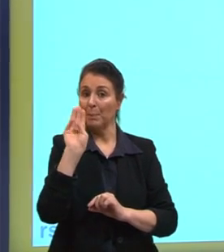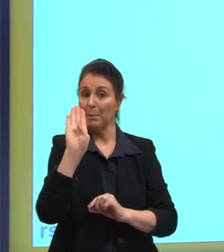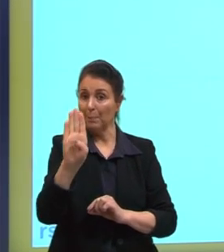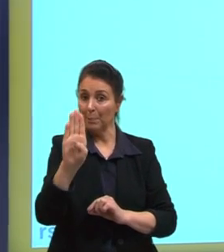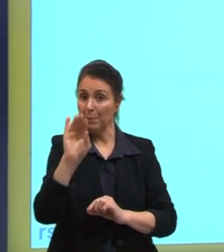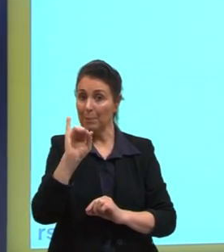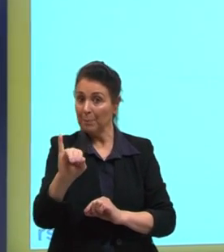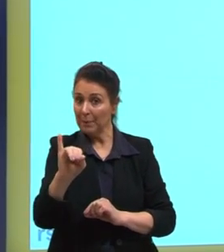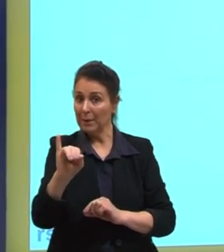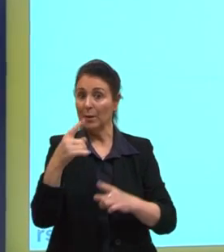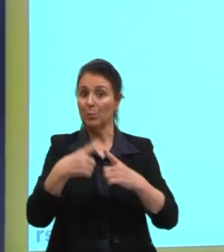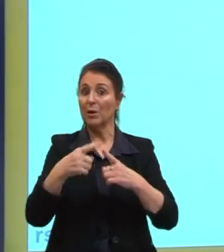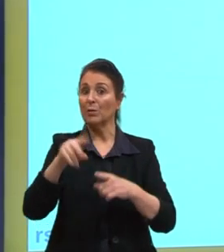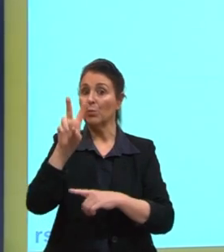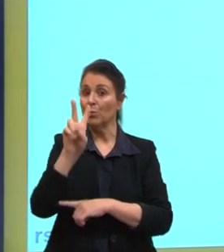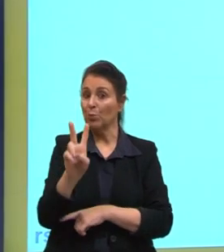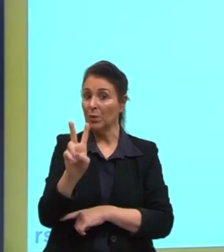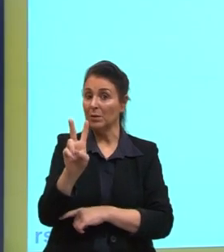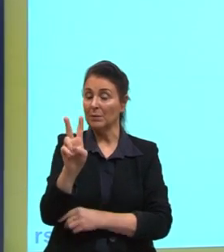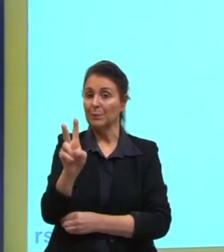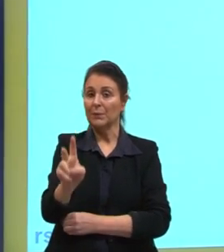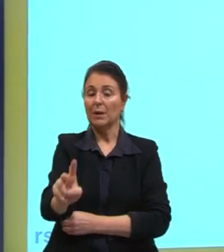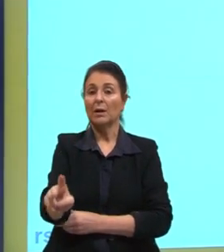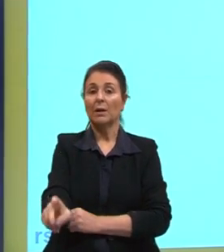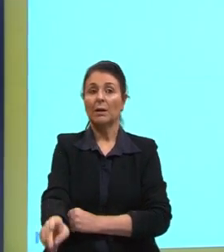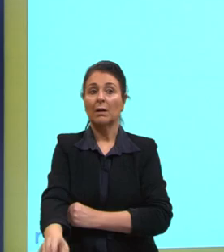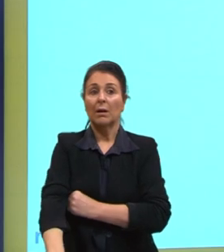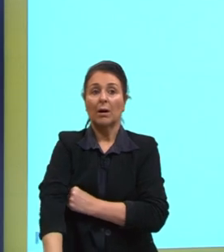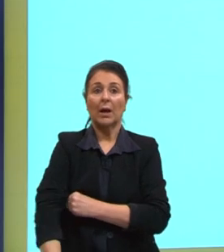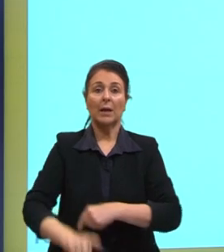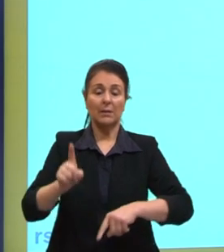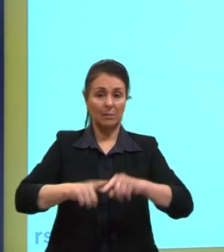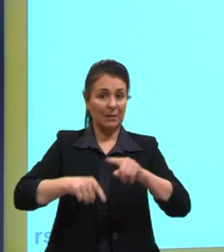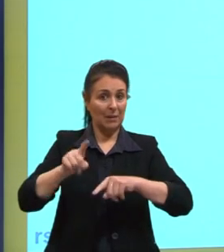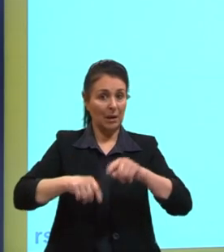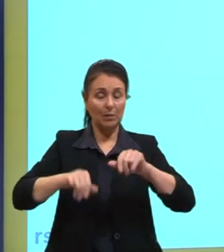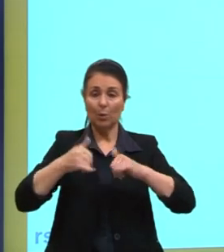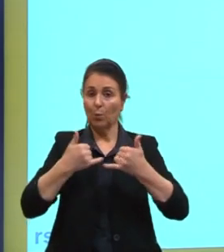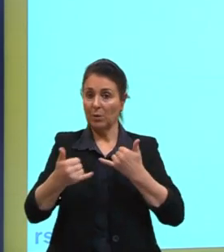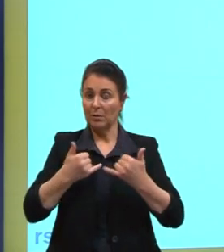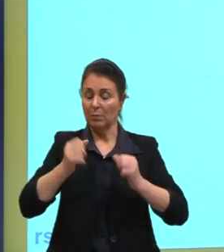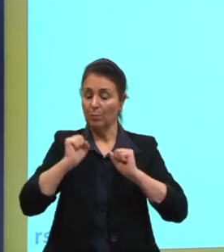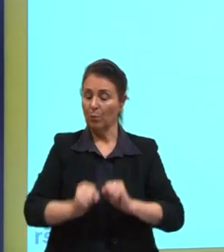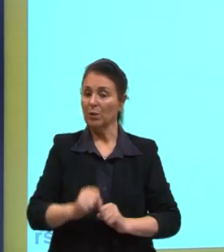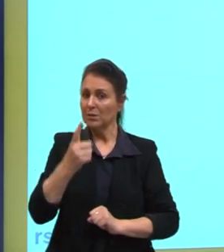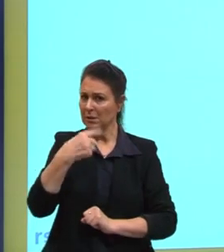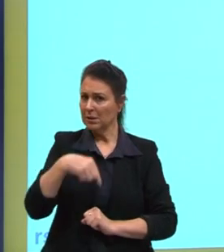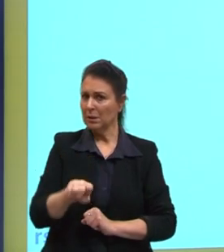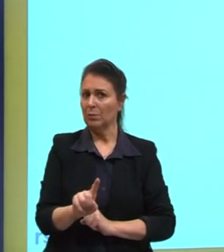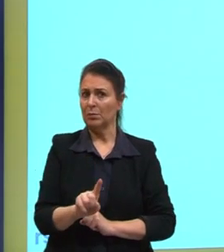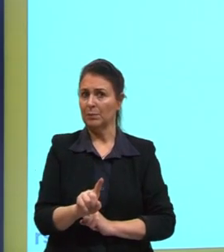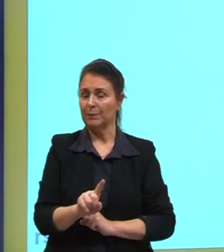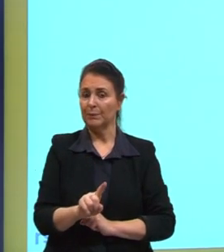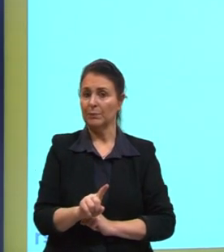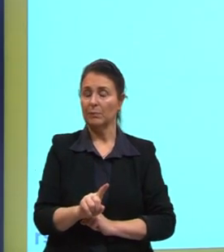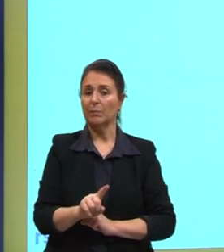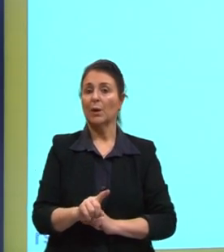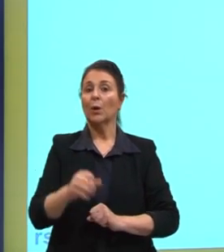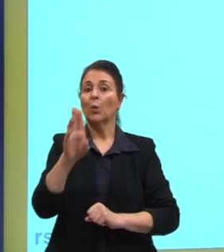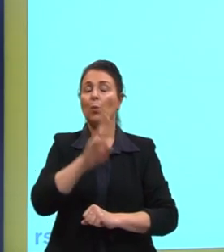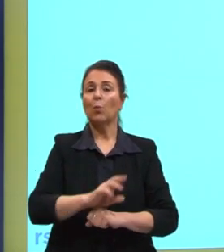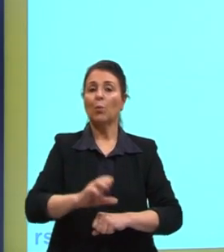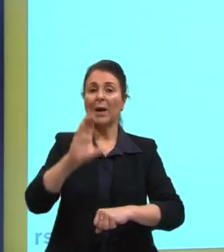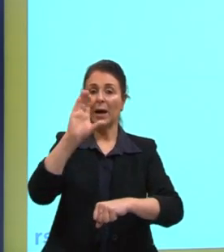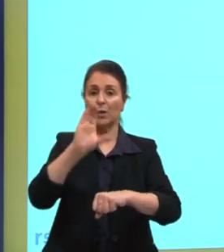Então, a gente pode ter, esses dois materiais são só exemplos, mas podem ser outros. Outros. Uma de cobre